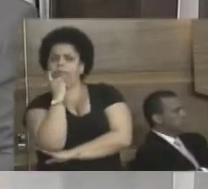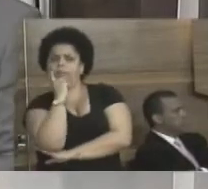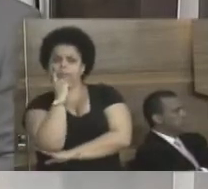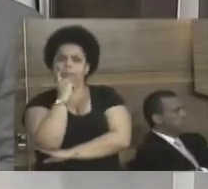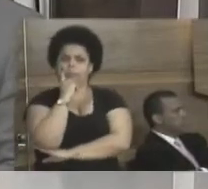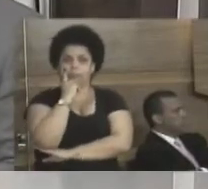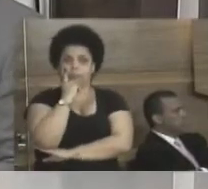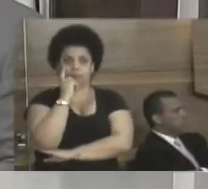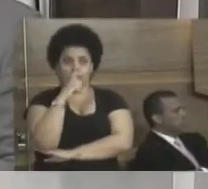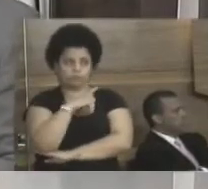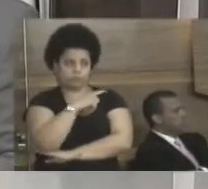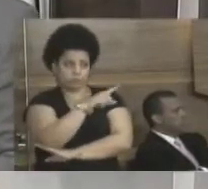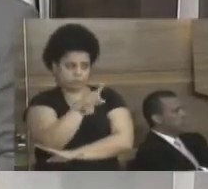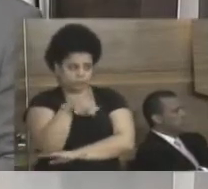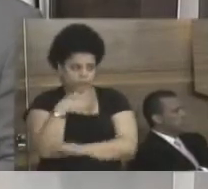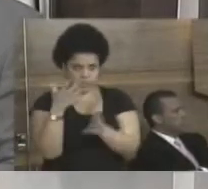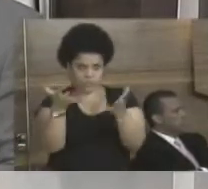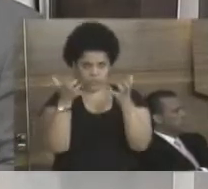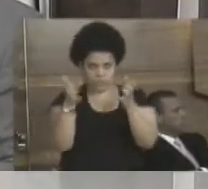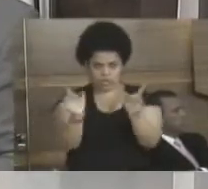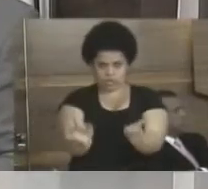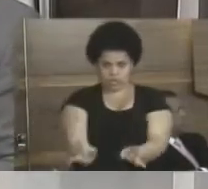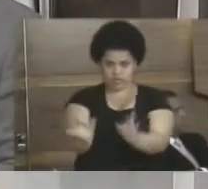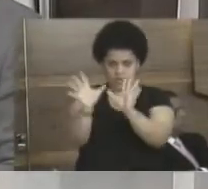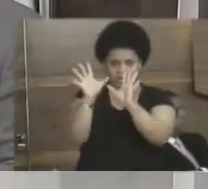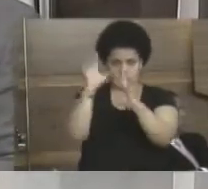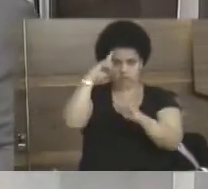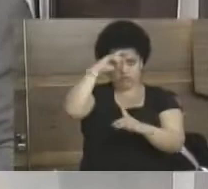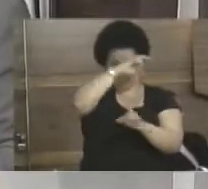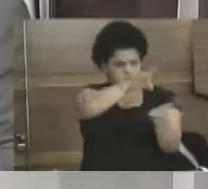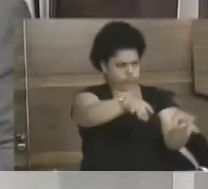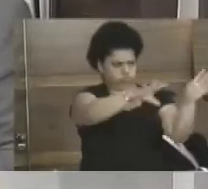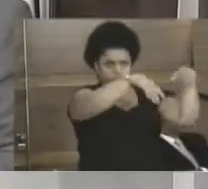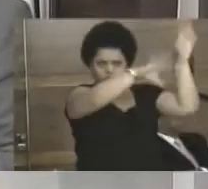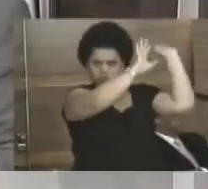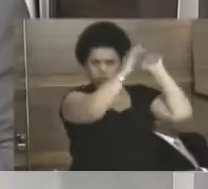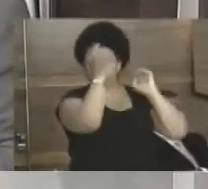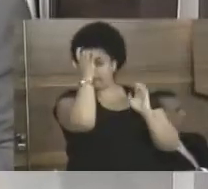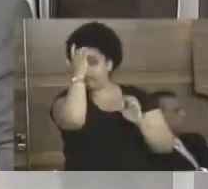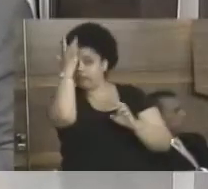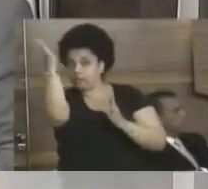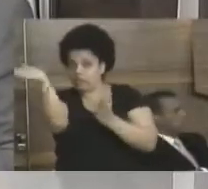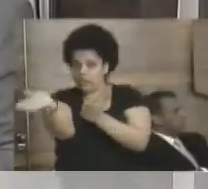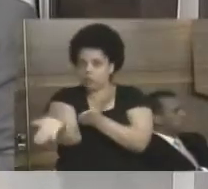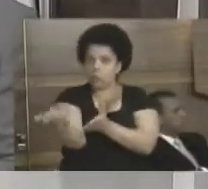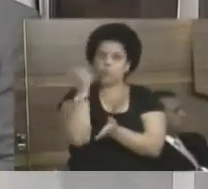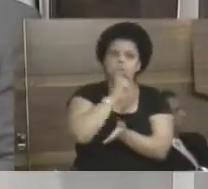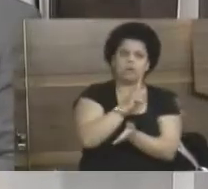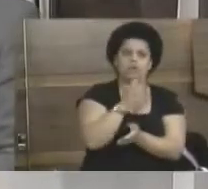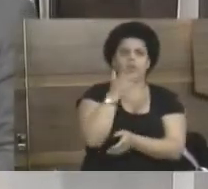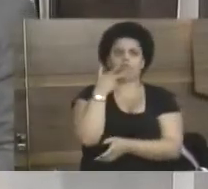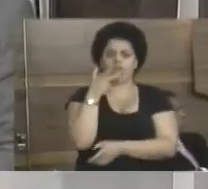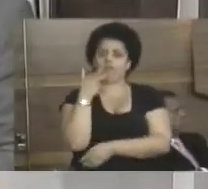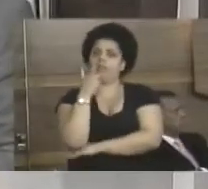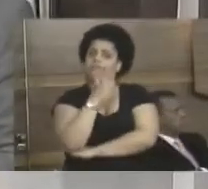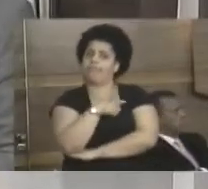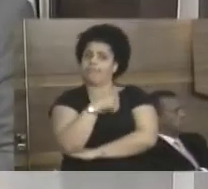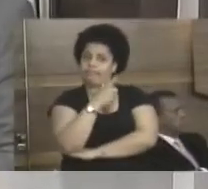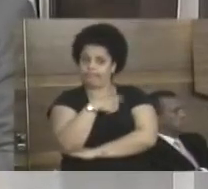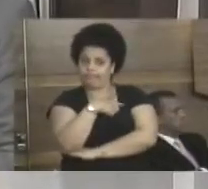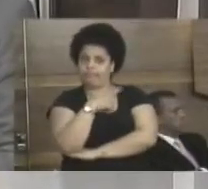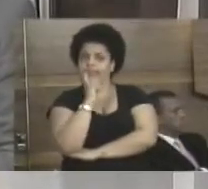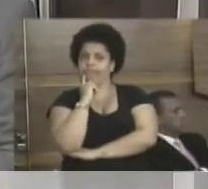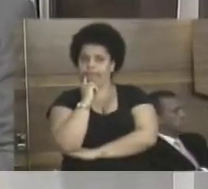Se tem alguém aqui nessa casa que quer vender dificuldade para colher facilidade, eu te digo que vai ficar feio, hein?